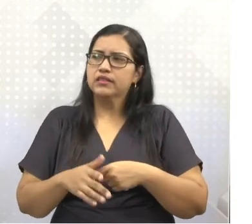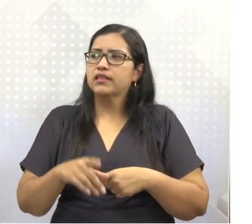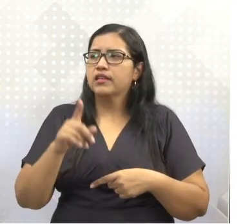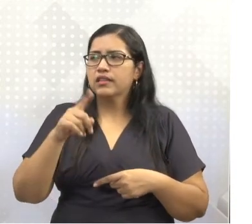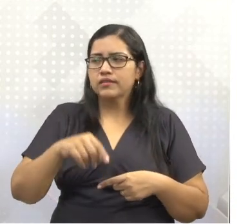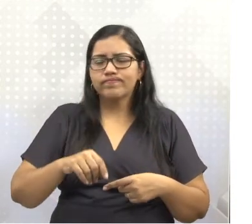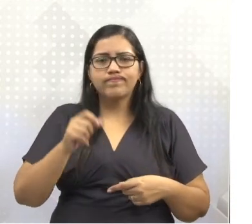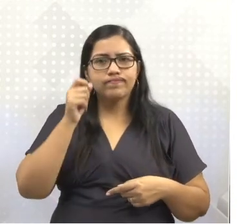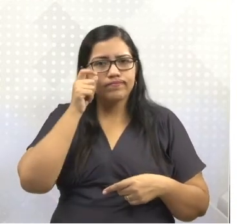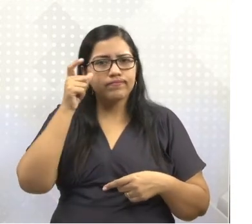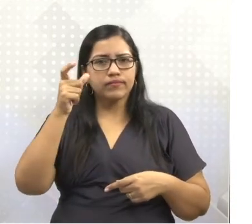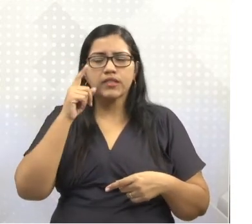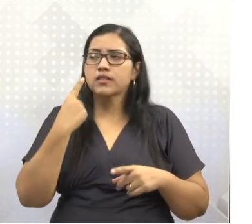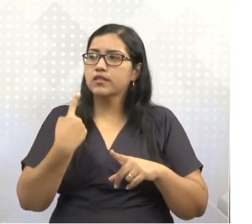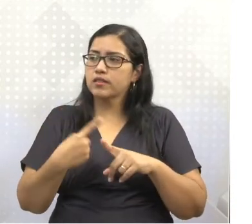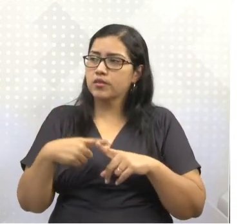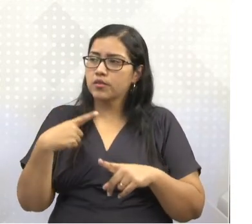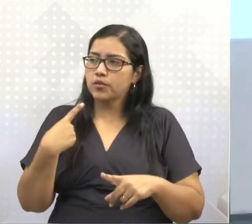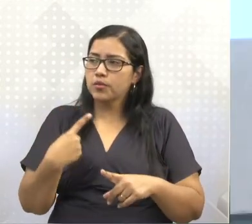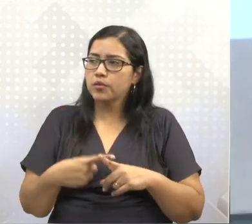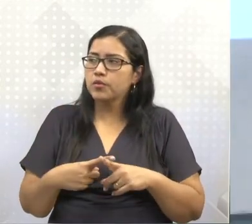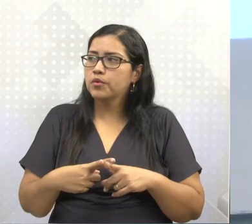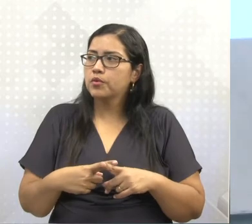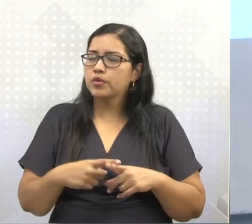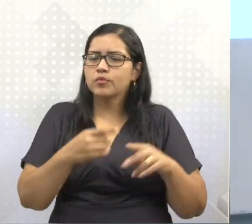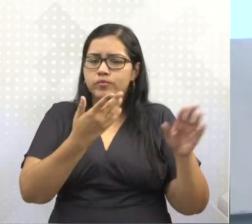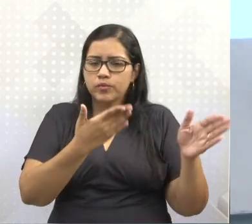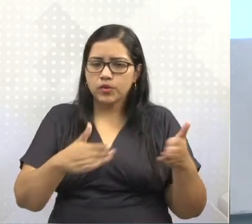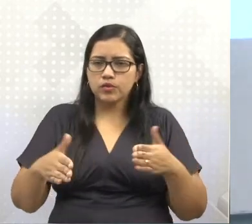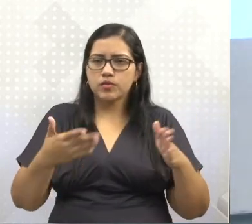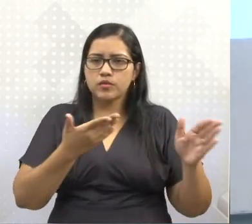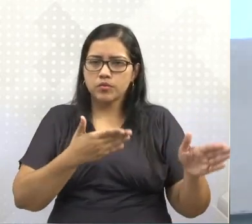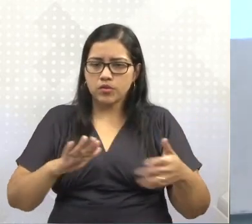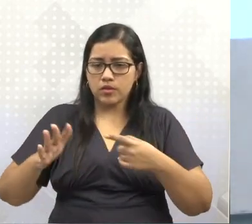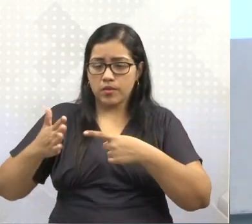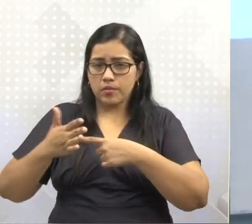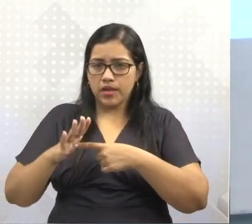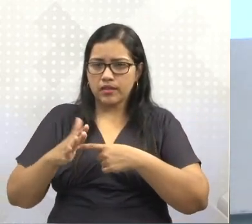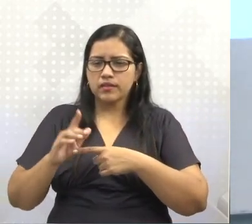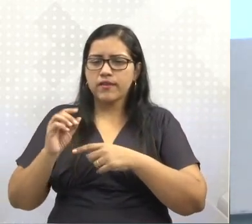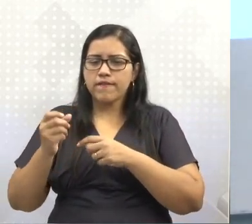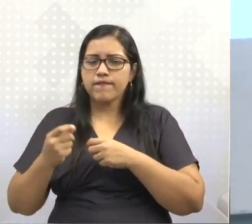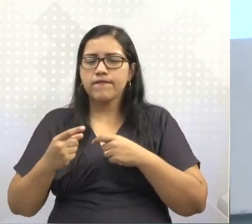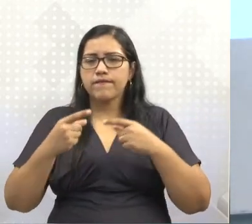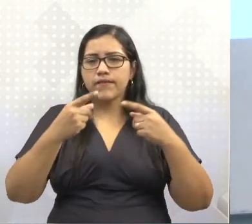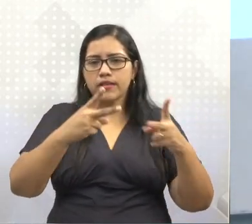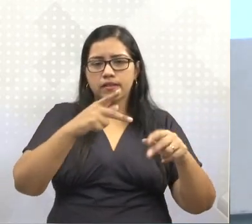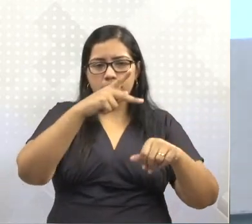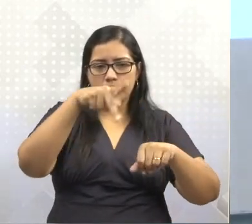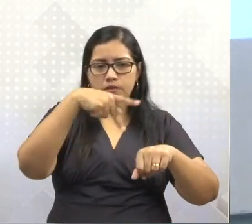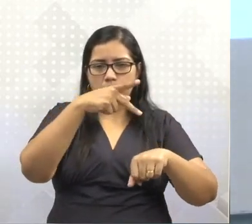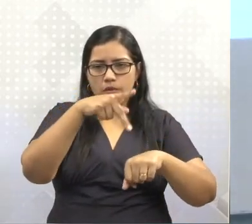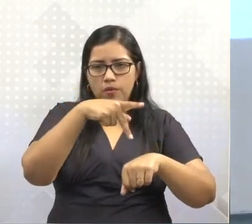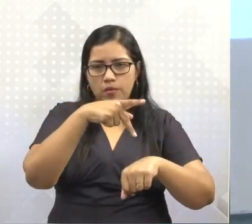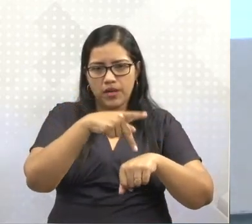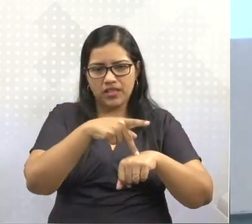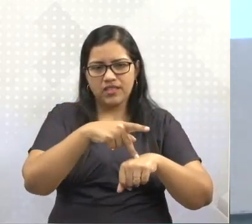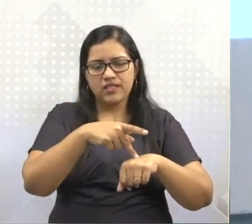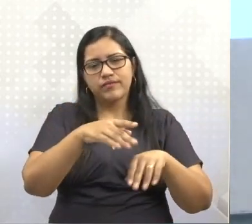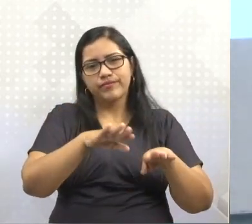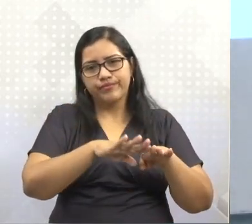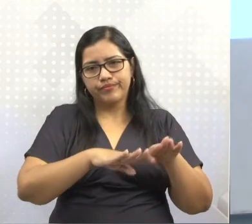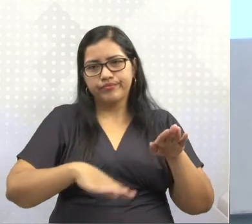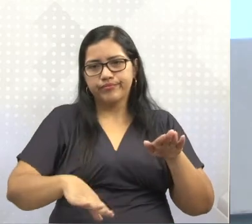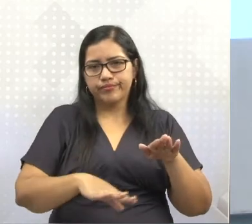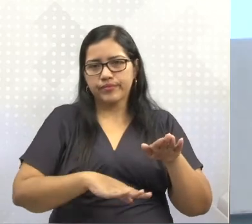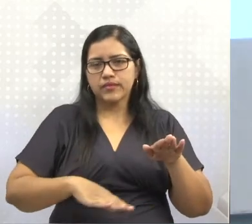muito interessante porque eles vão, justamente, ser produzidos lá para vender, principalmente, nos países emergentes, como os BRICS, a